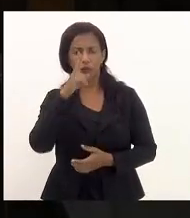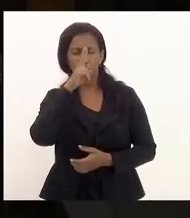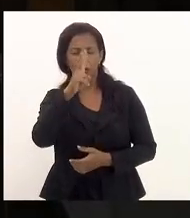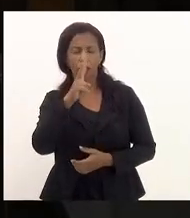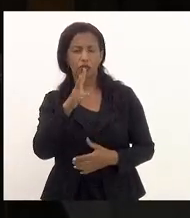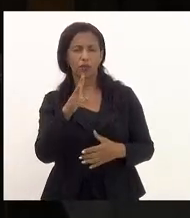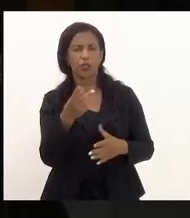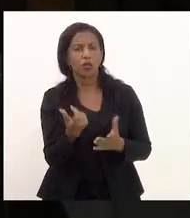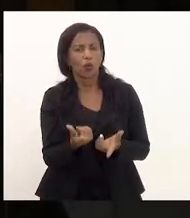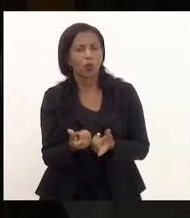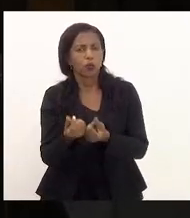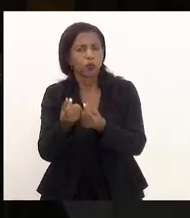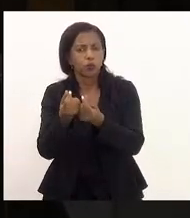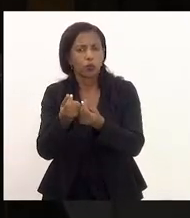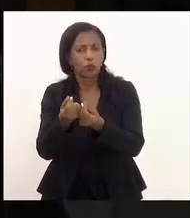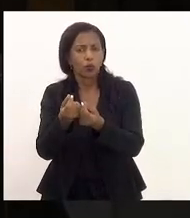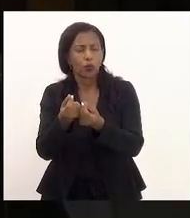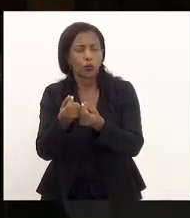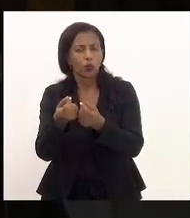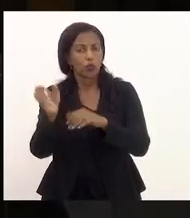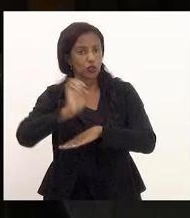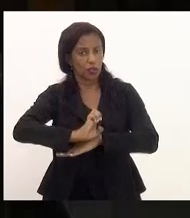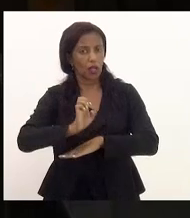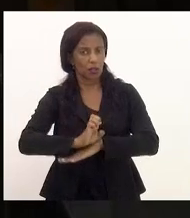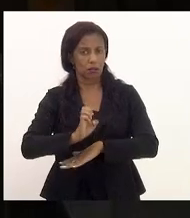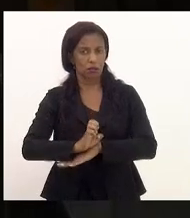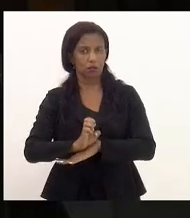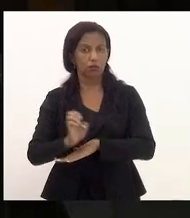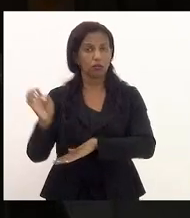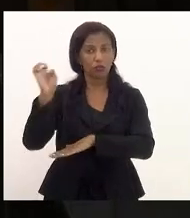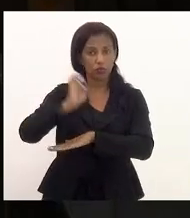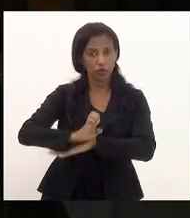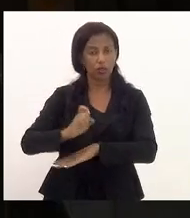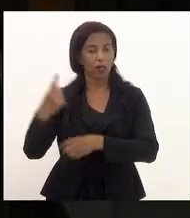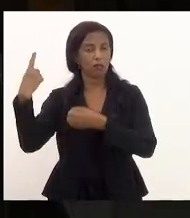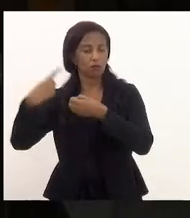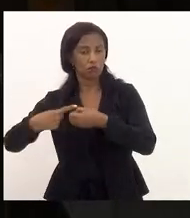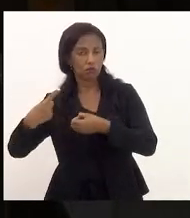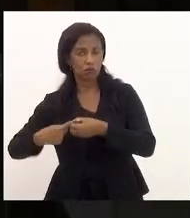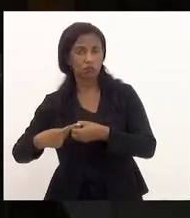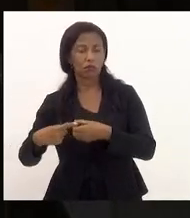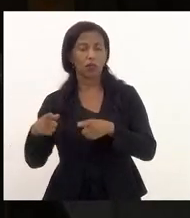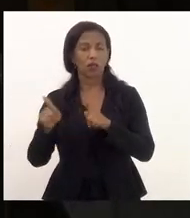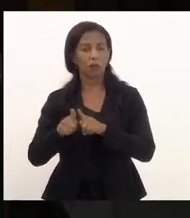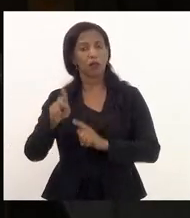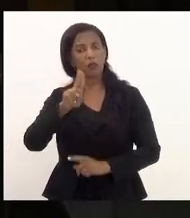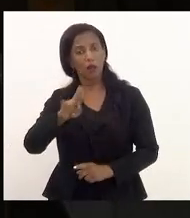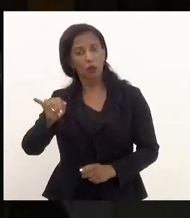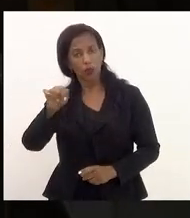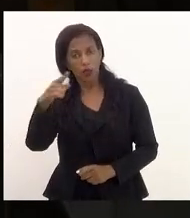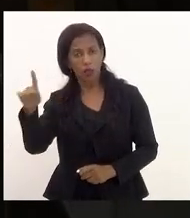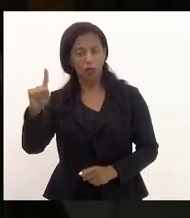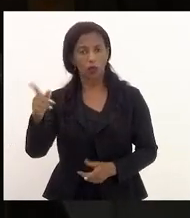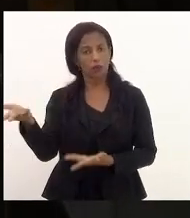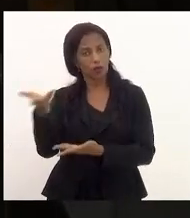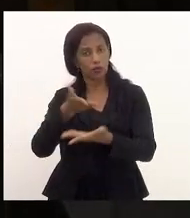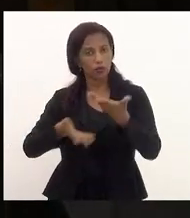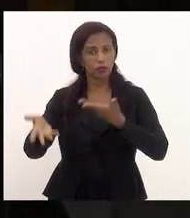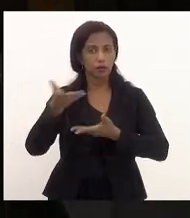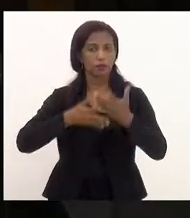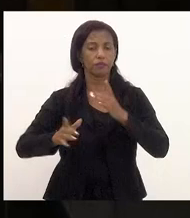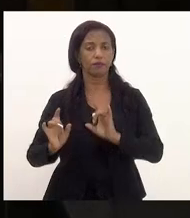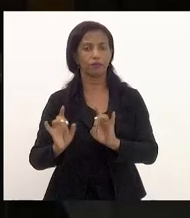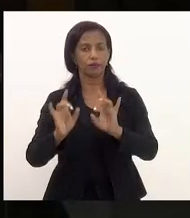cofres do Estado, mas não só do Estado, do Estado, dos municípios e da União, que as participações